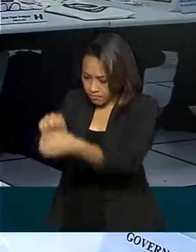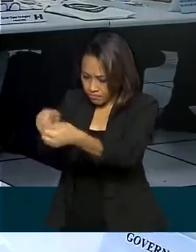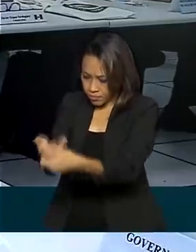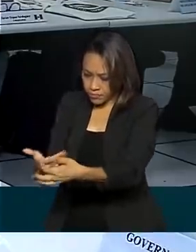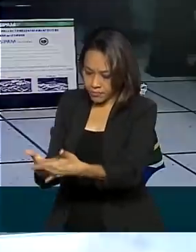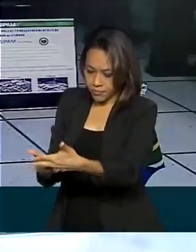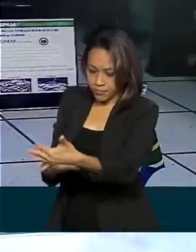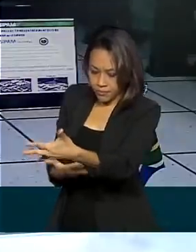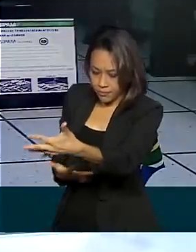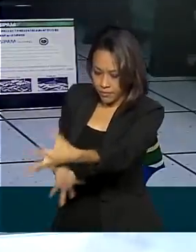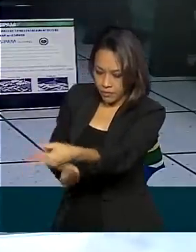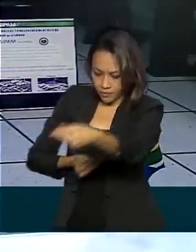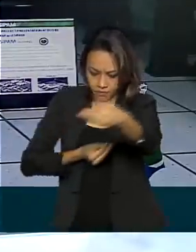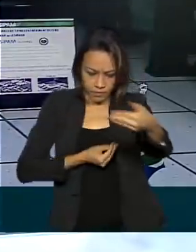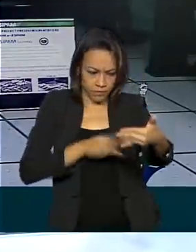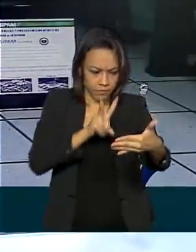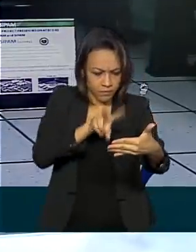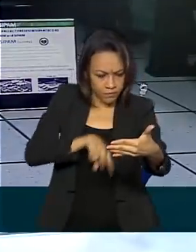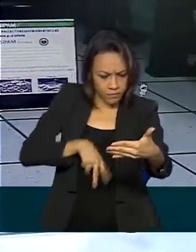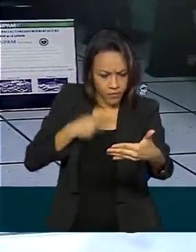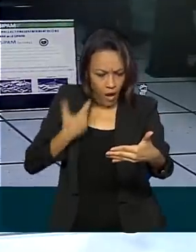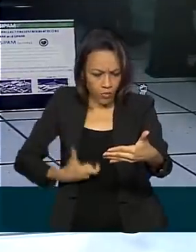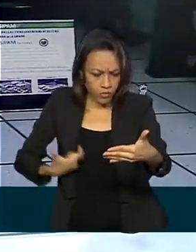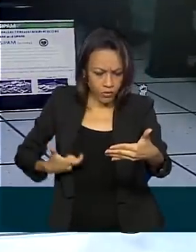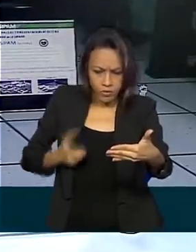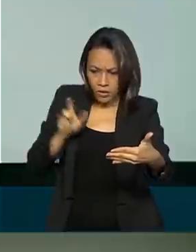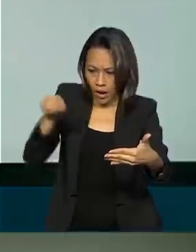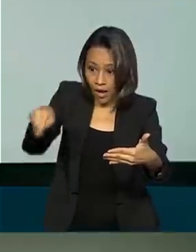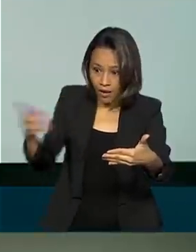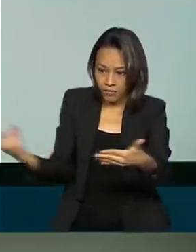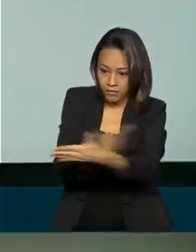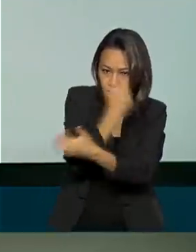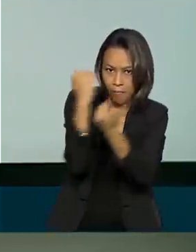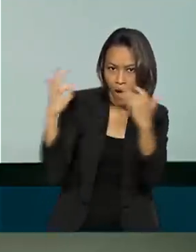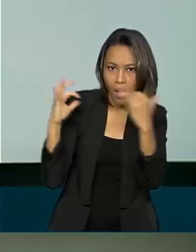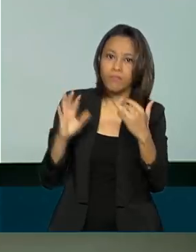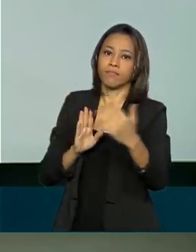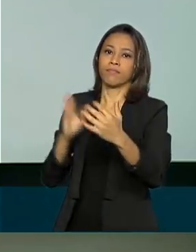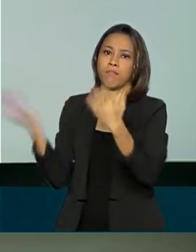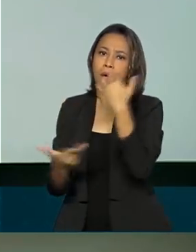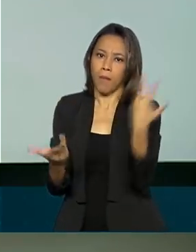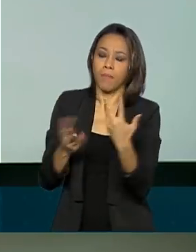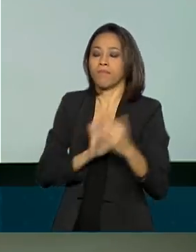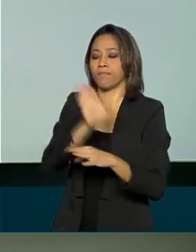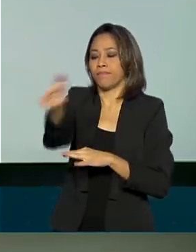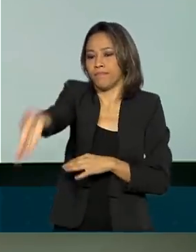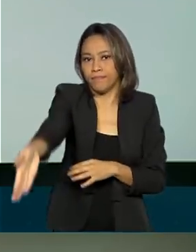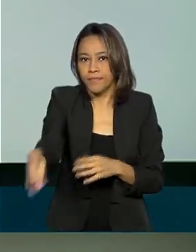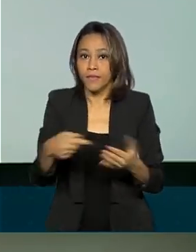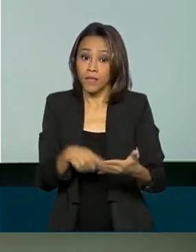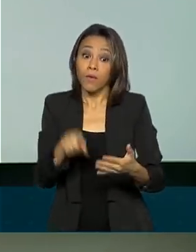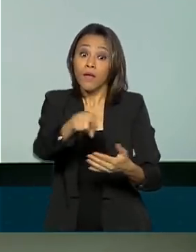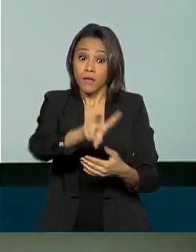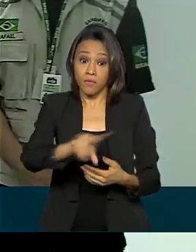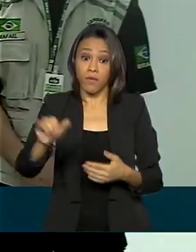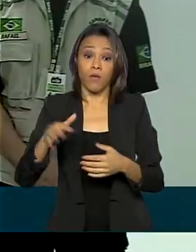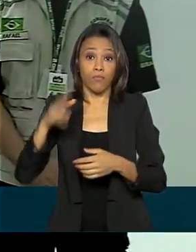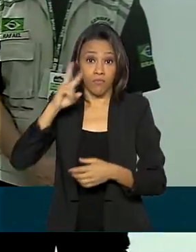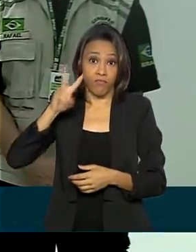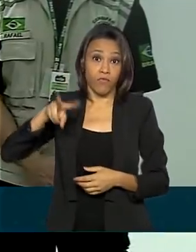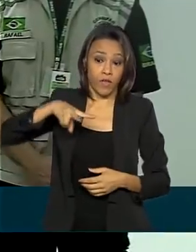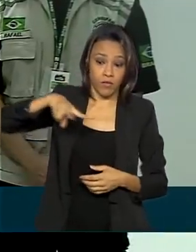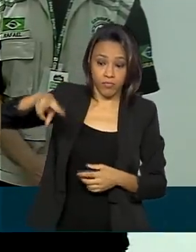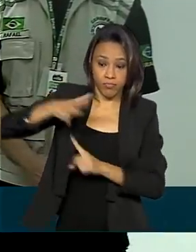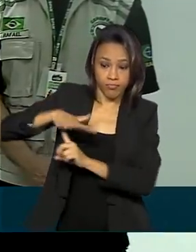fiscalização possam atuar em pontos de desmatamento. Segundo Mourão, os embaixadores devem sobrevoar esses locais,